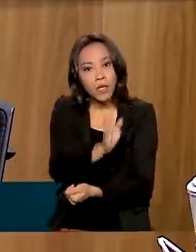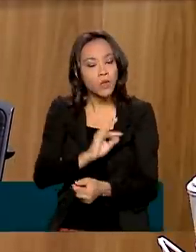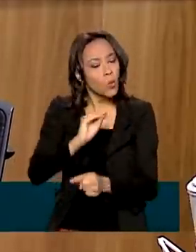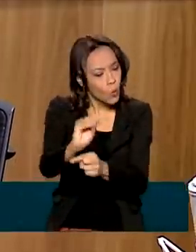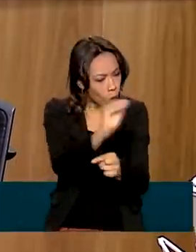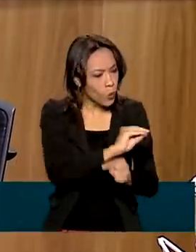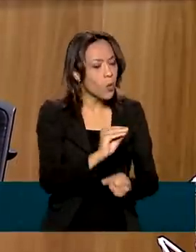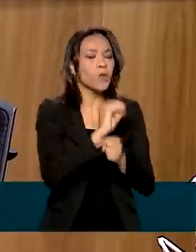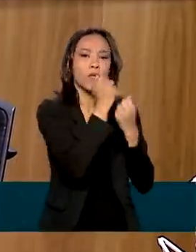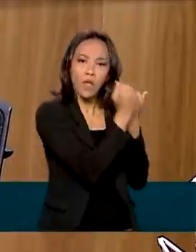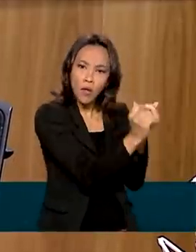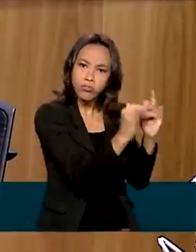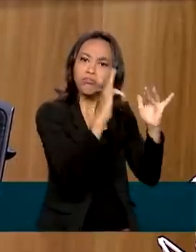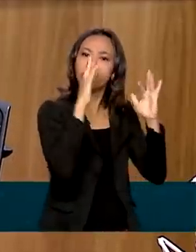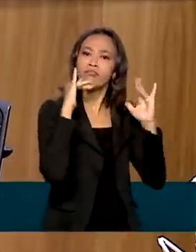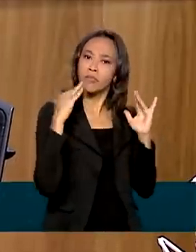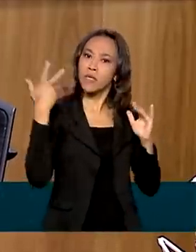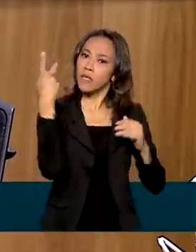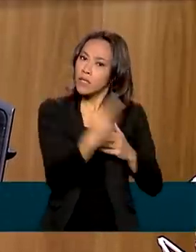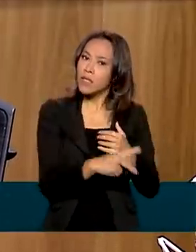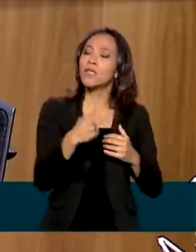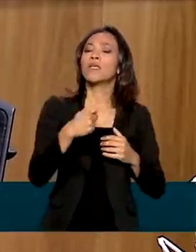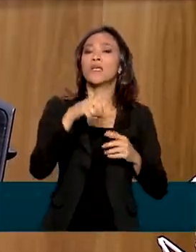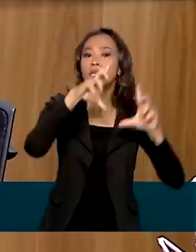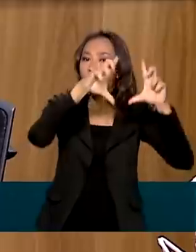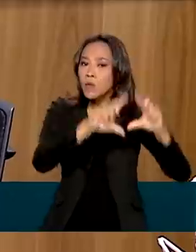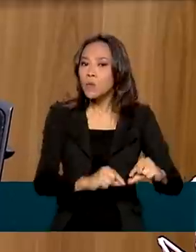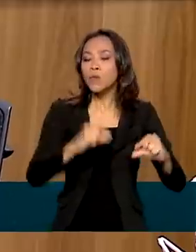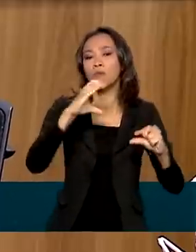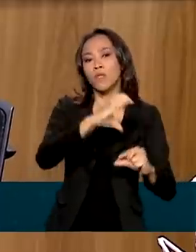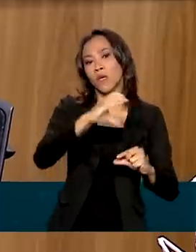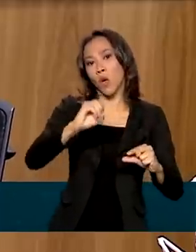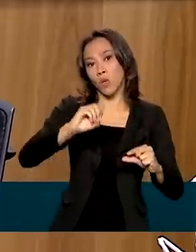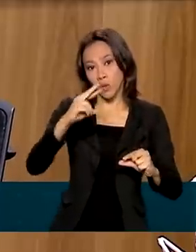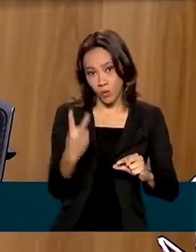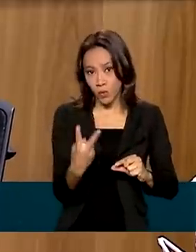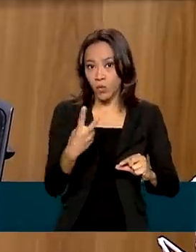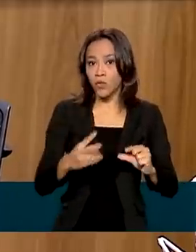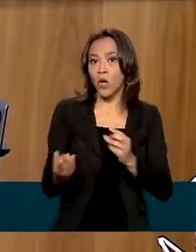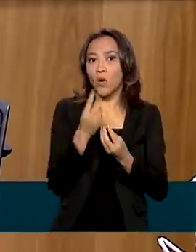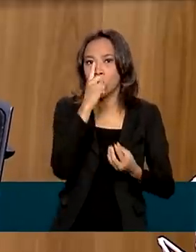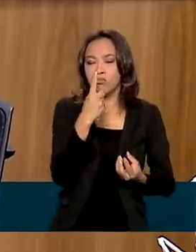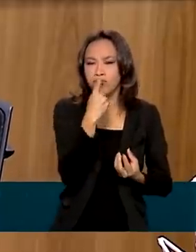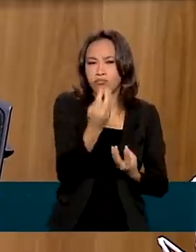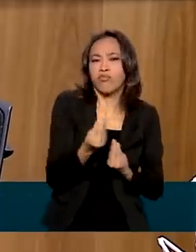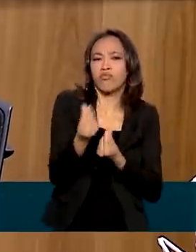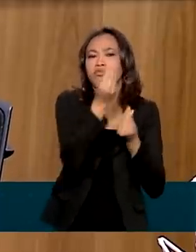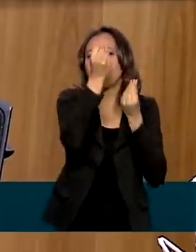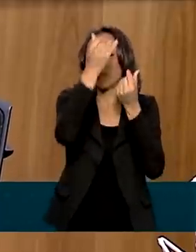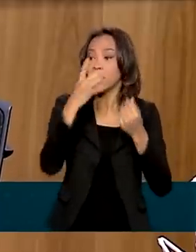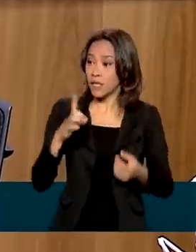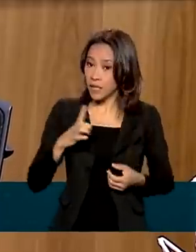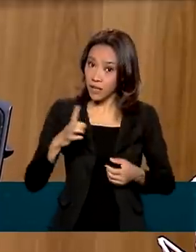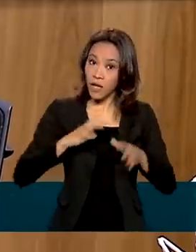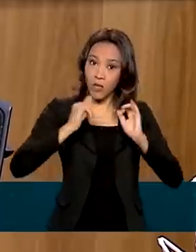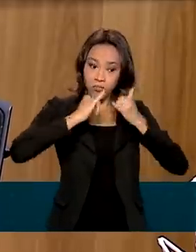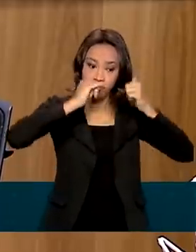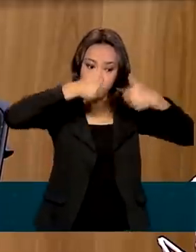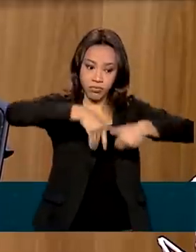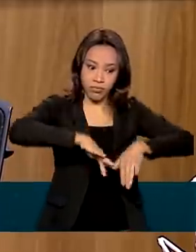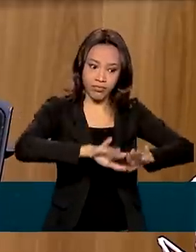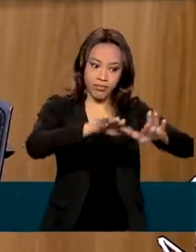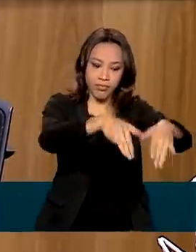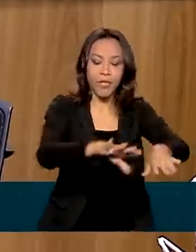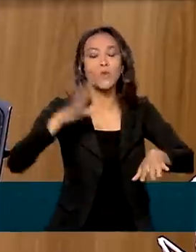florestas e que sim, uma economia de baixa emissão de gás de efeito estufa e que tem uma matriz energética que é o sonho de todo